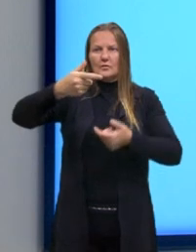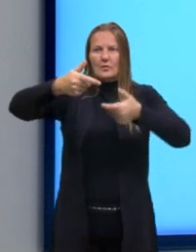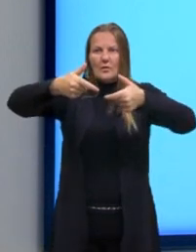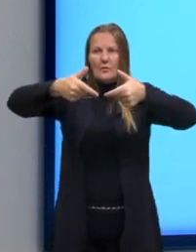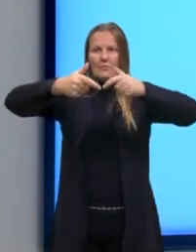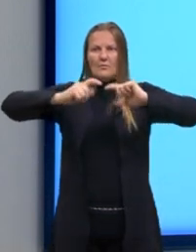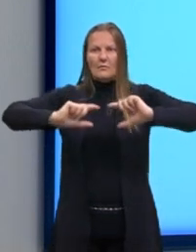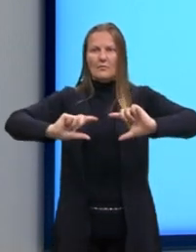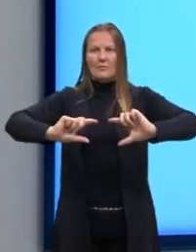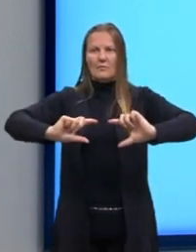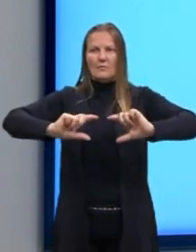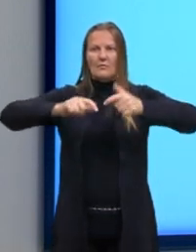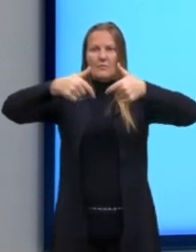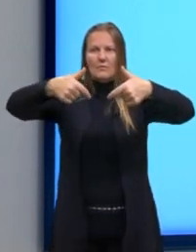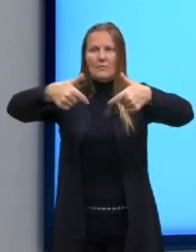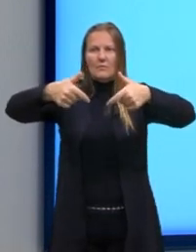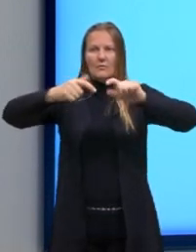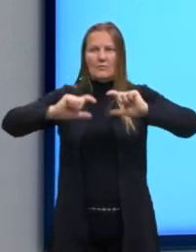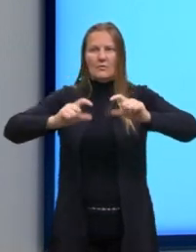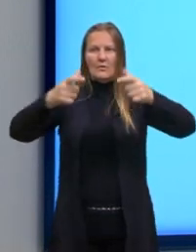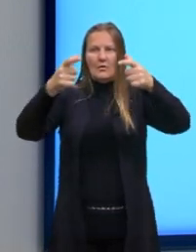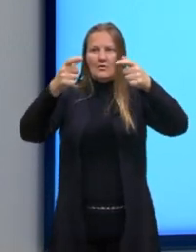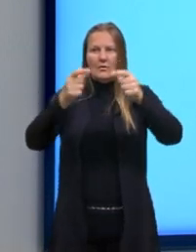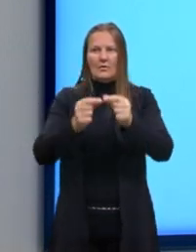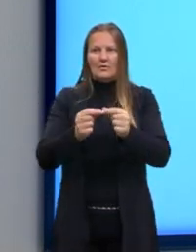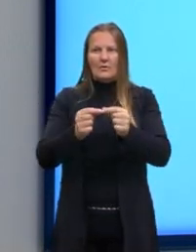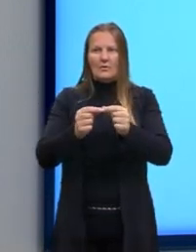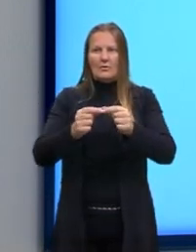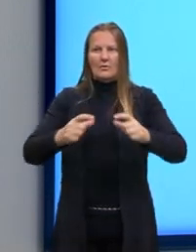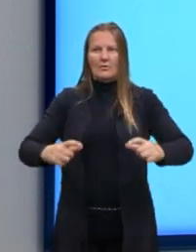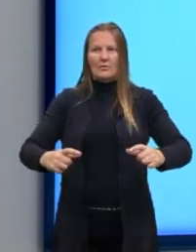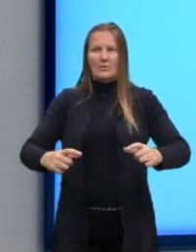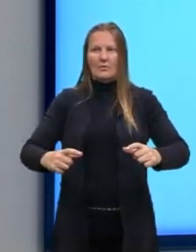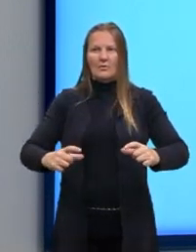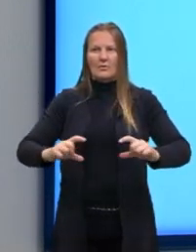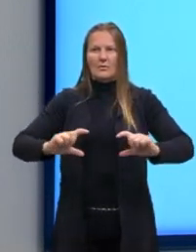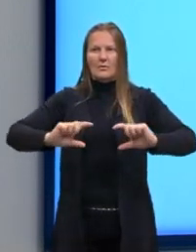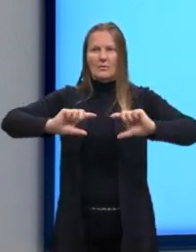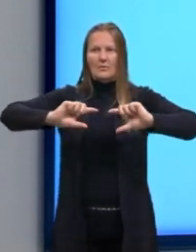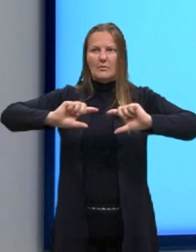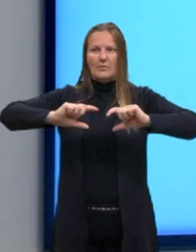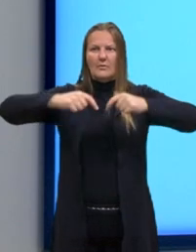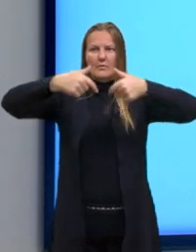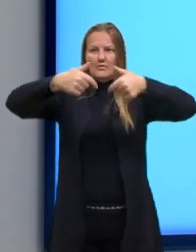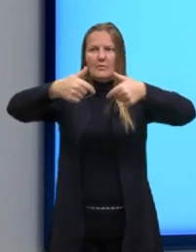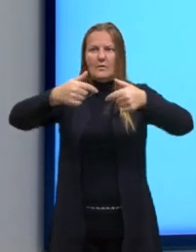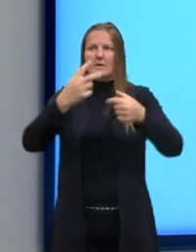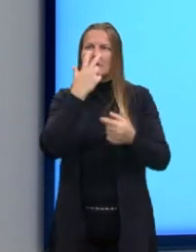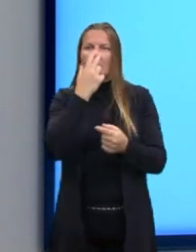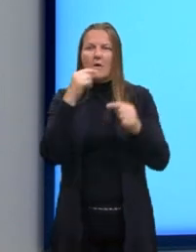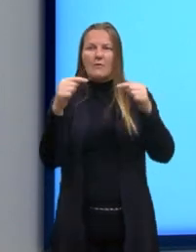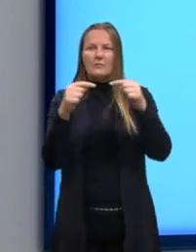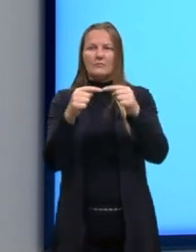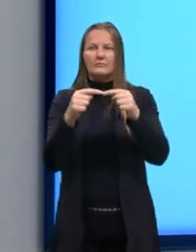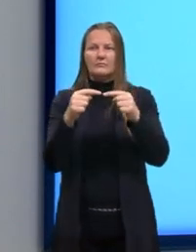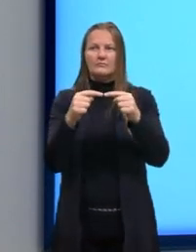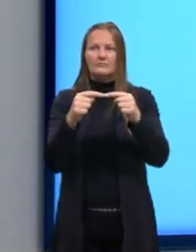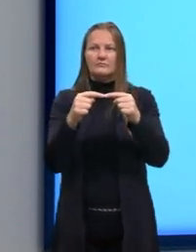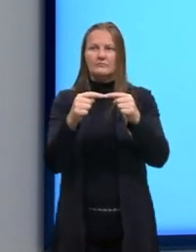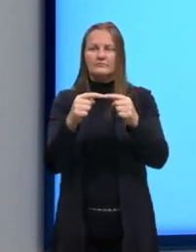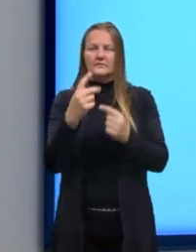de forma que os dois tenham o mesmo vértice. Nessa figura, quando nós efetuamos alguns